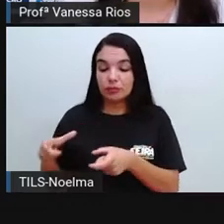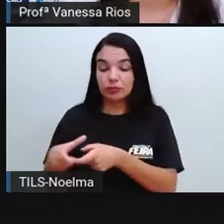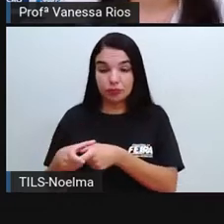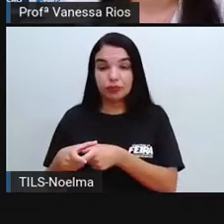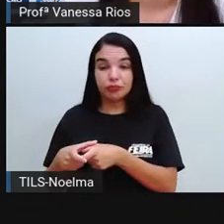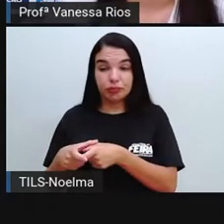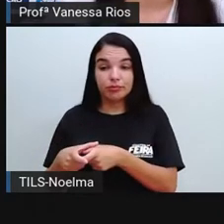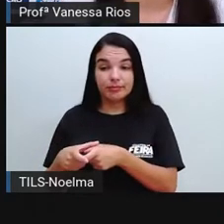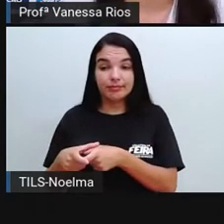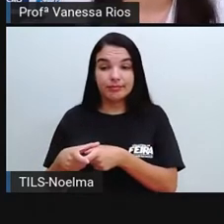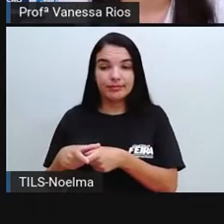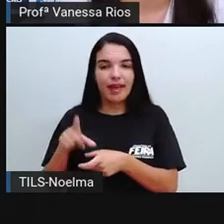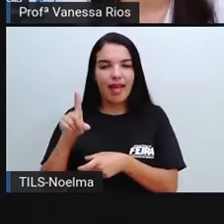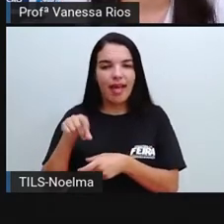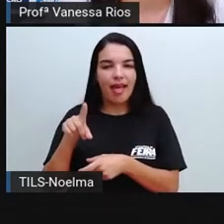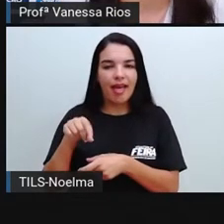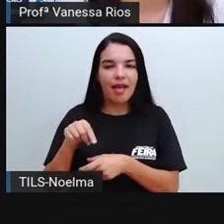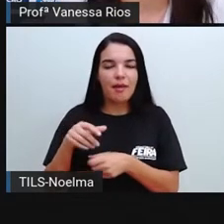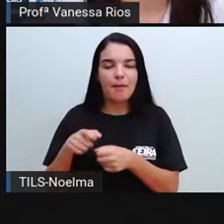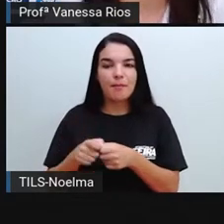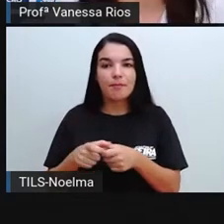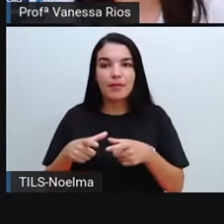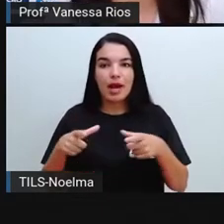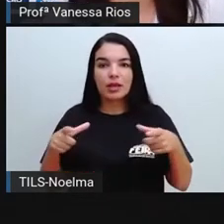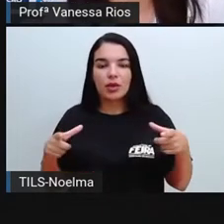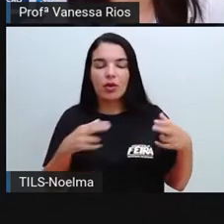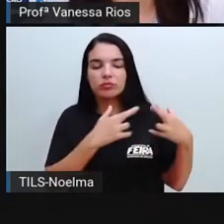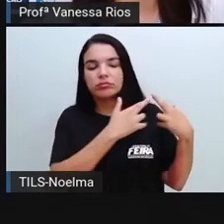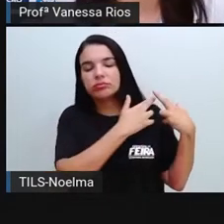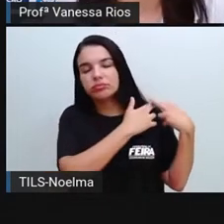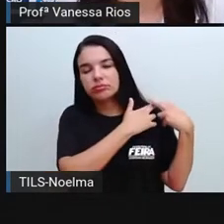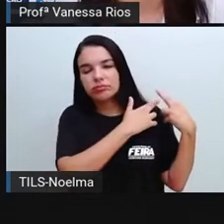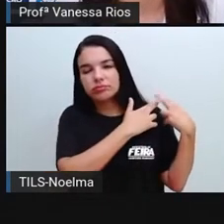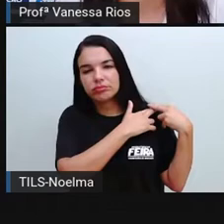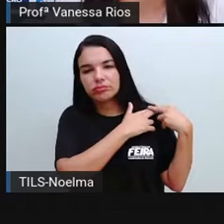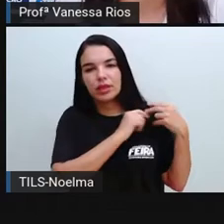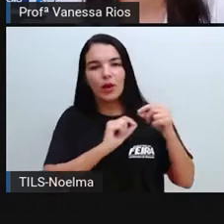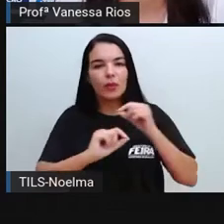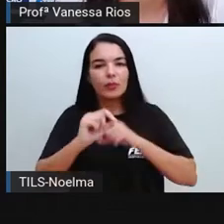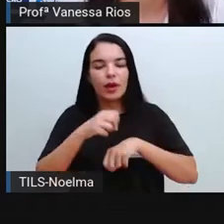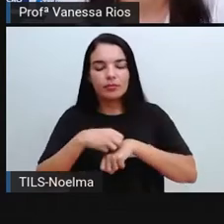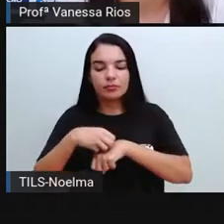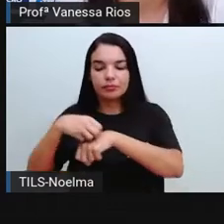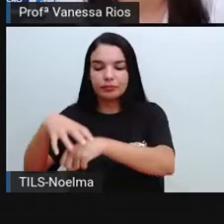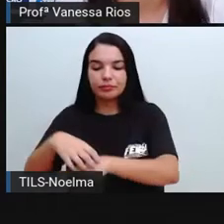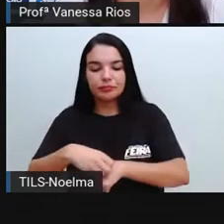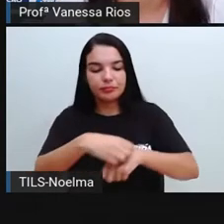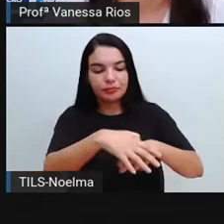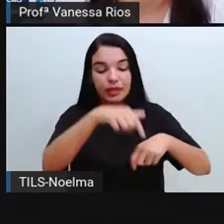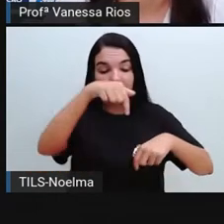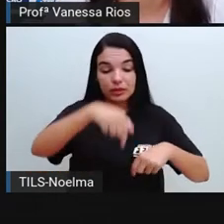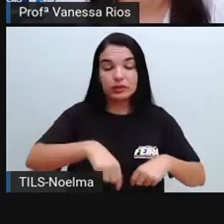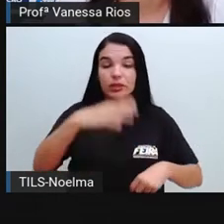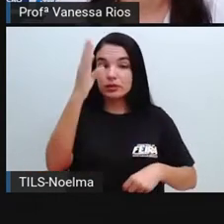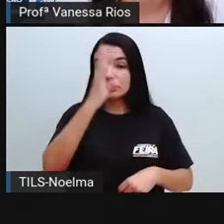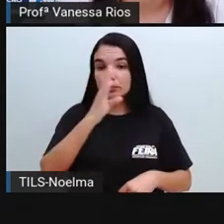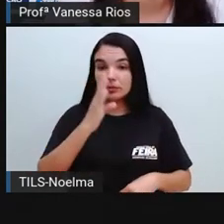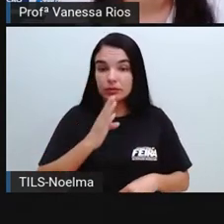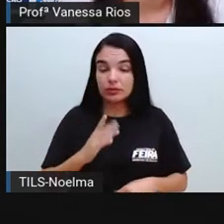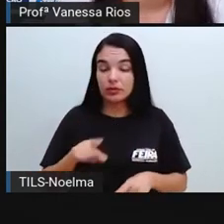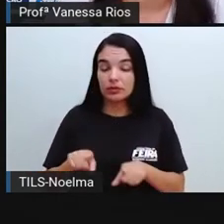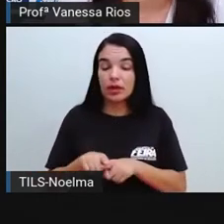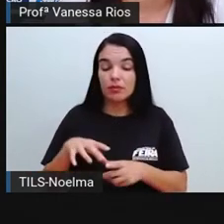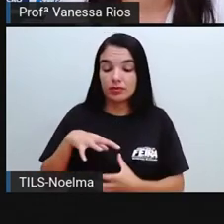menores, é que é maior responsável pelo fornecimento dos alimentos que a população do